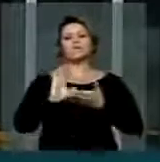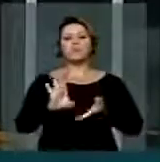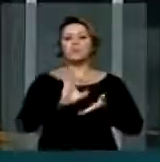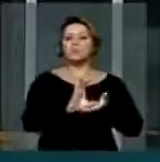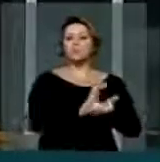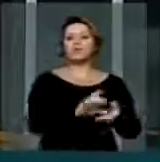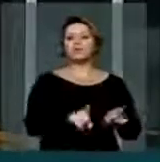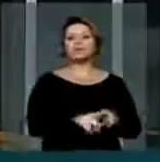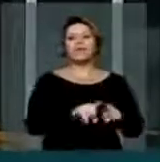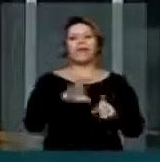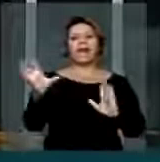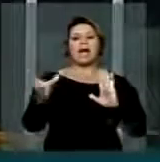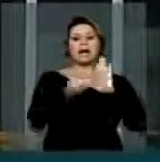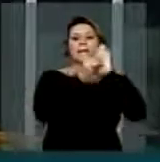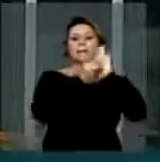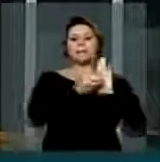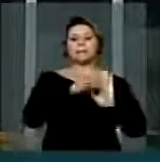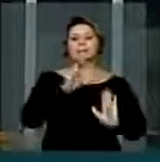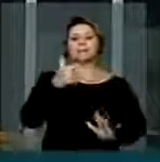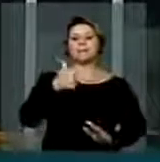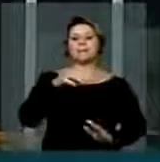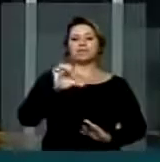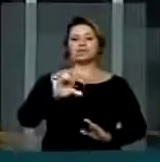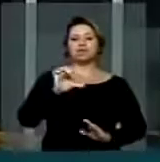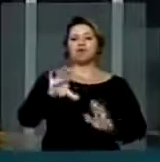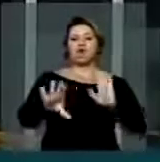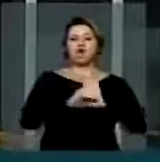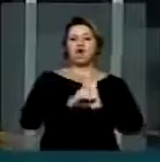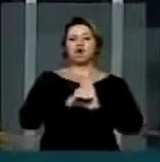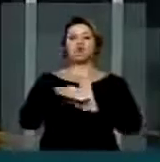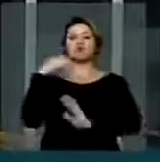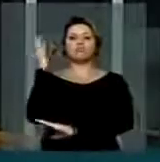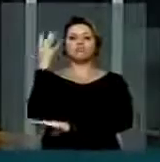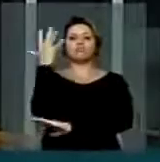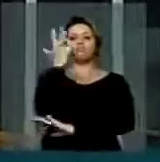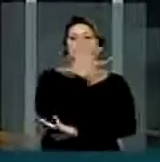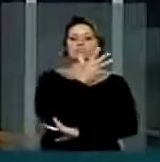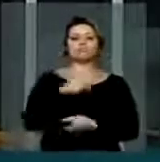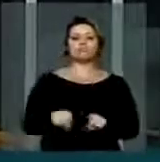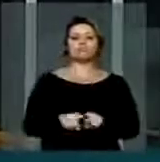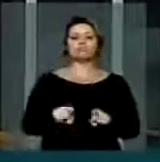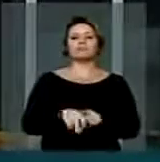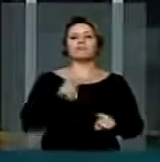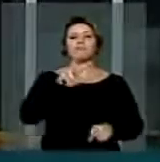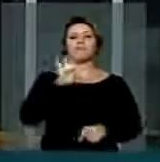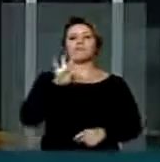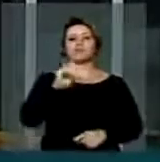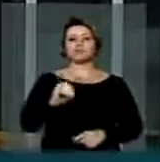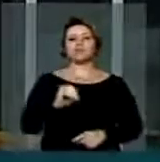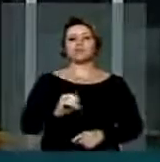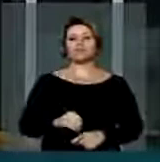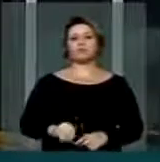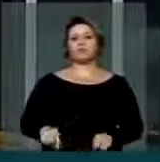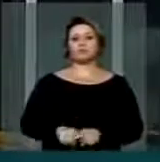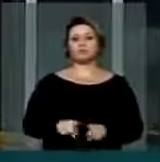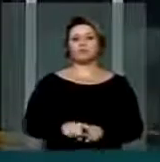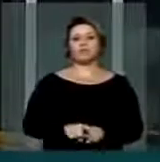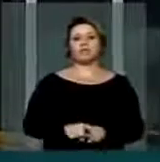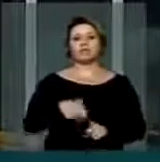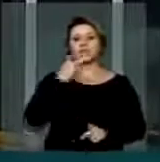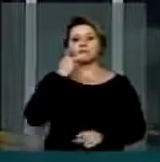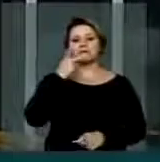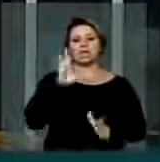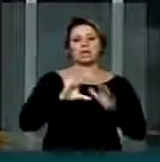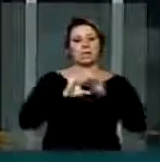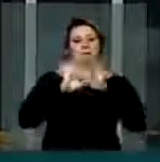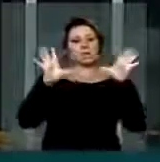emenda 29, a questão do Código Florestal, e também o veto que tira, que deixa de dar autonomia